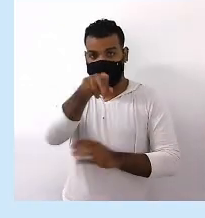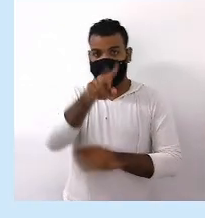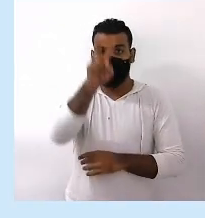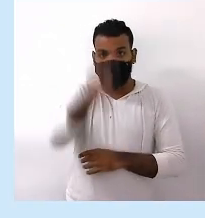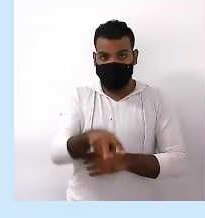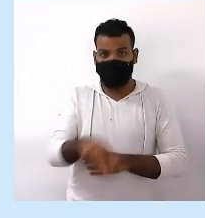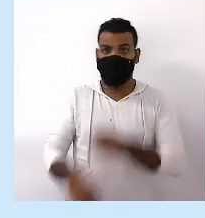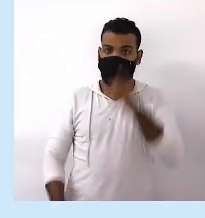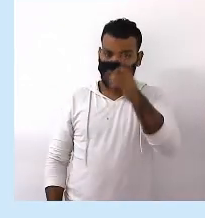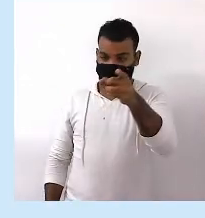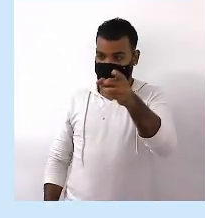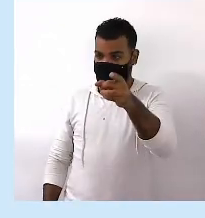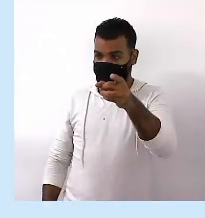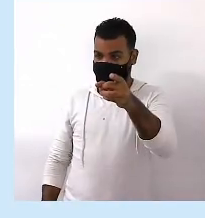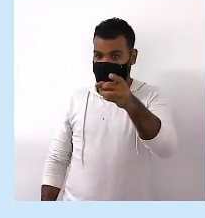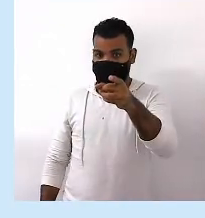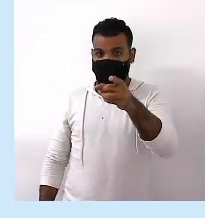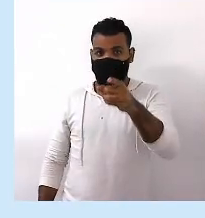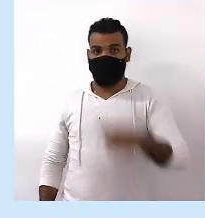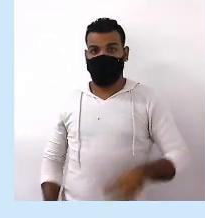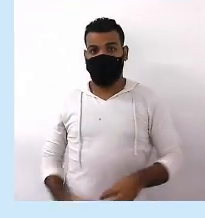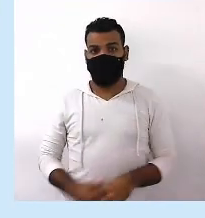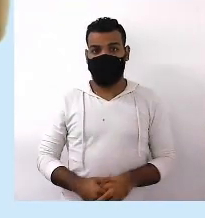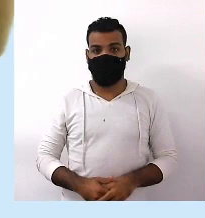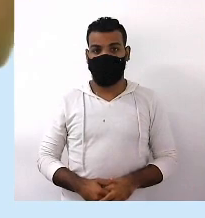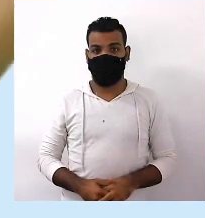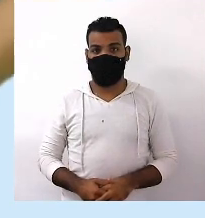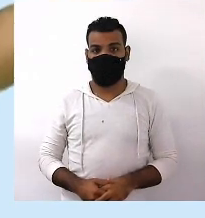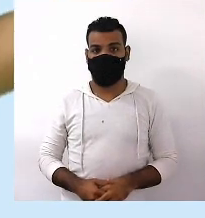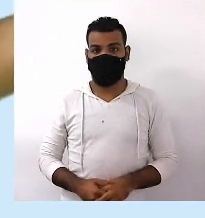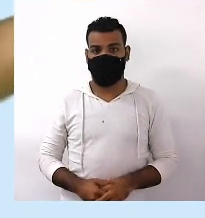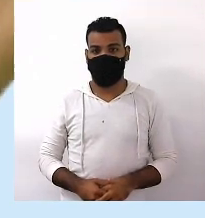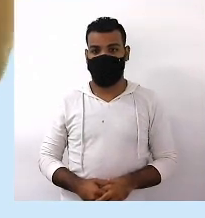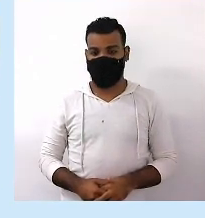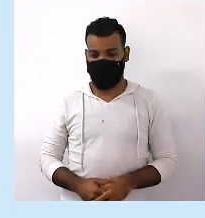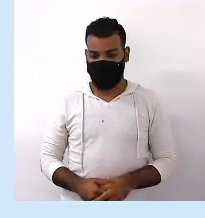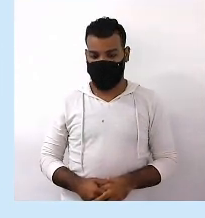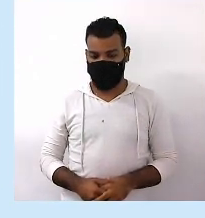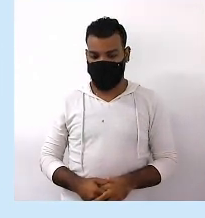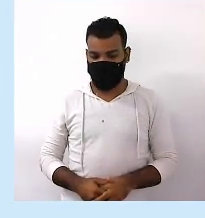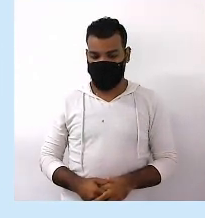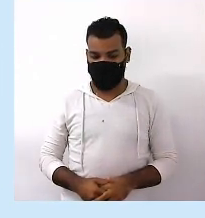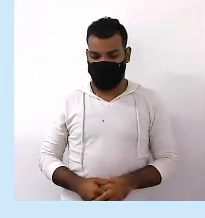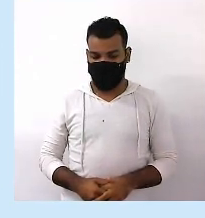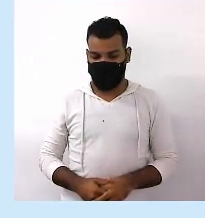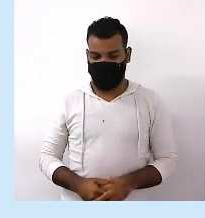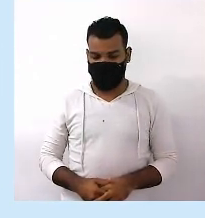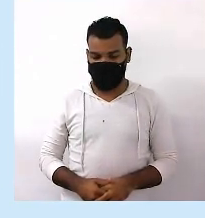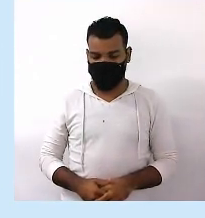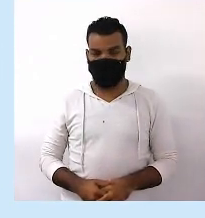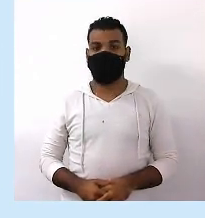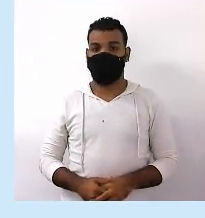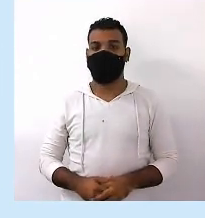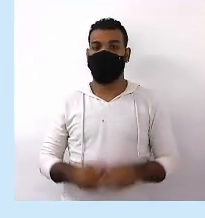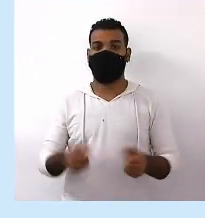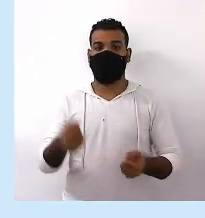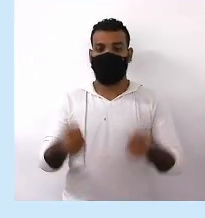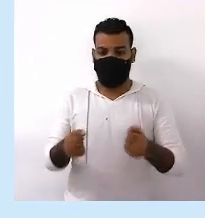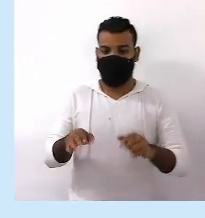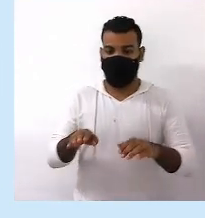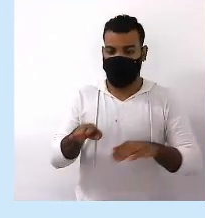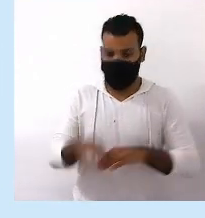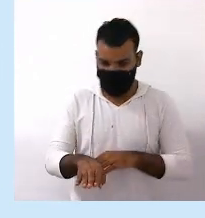Ok Então Aí o verbo Estacionar Está Num Imperativo Não